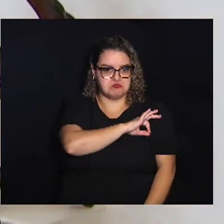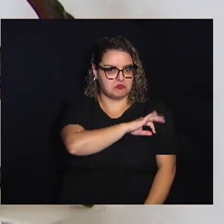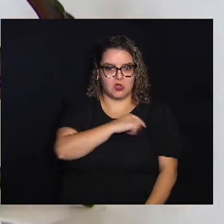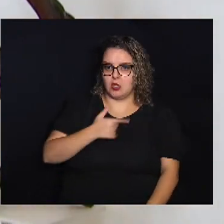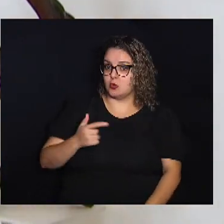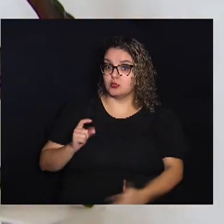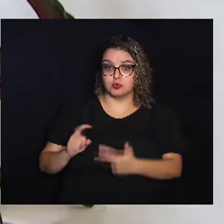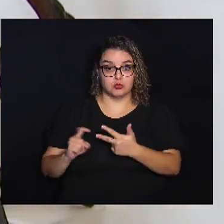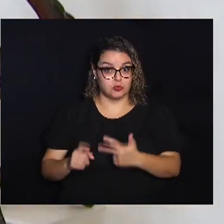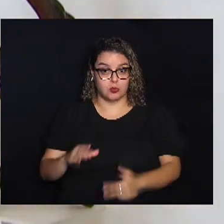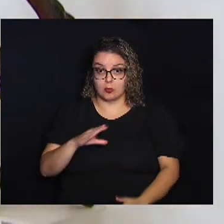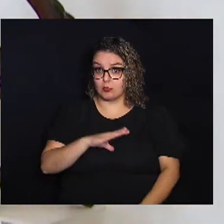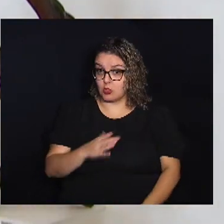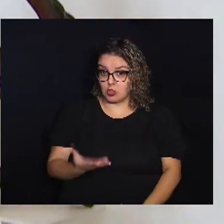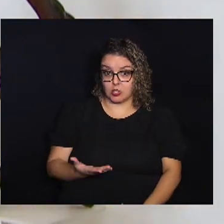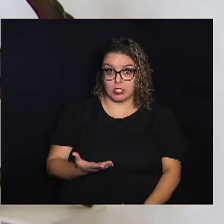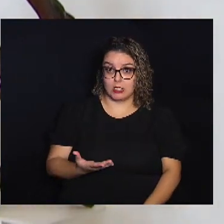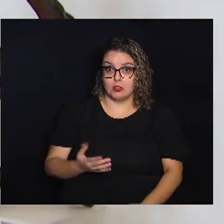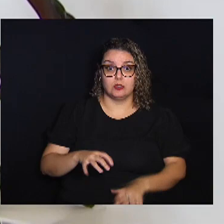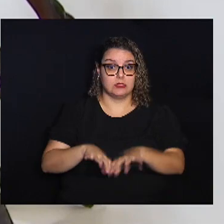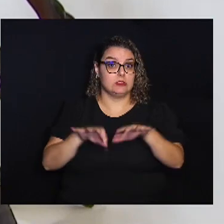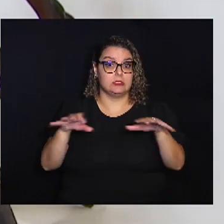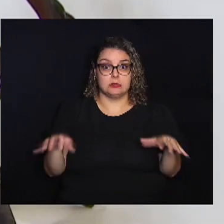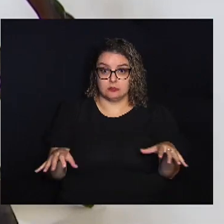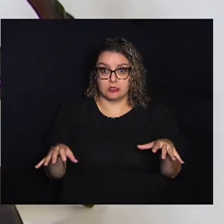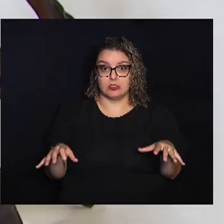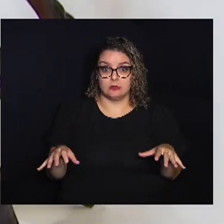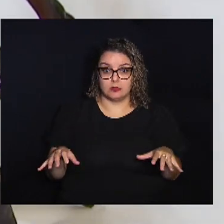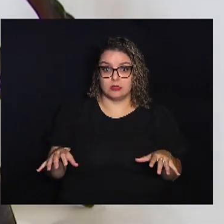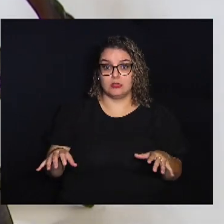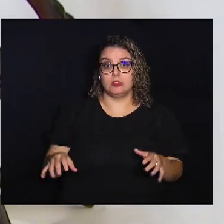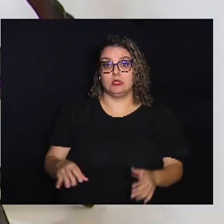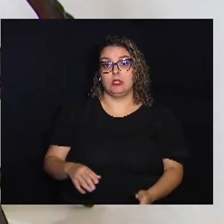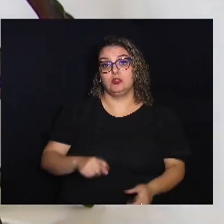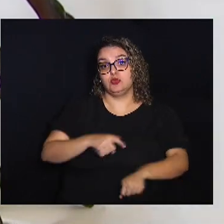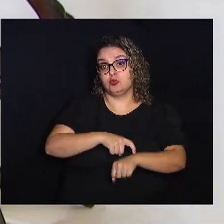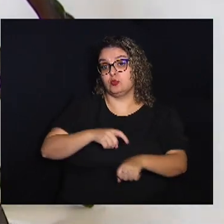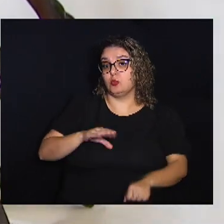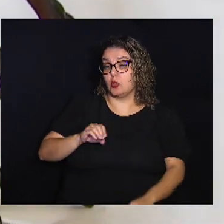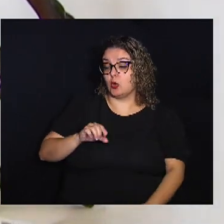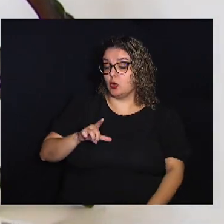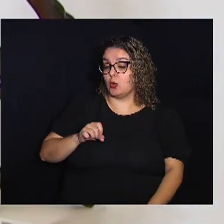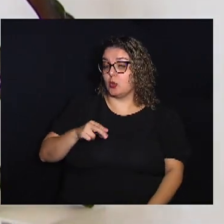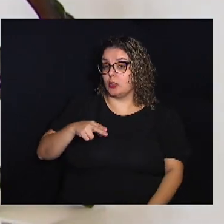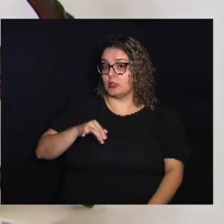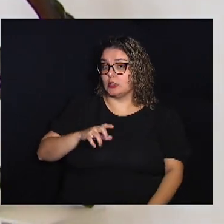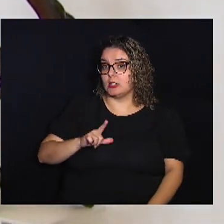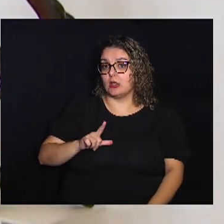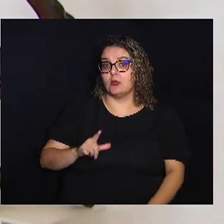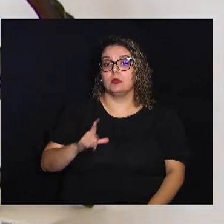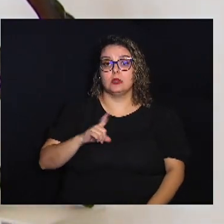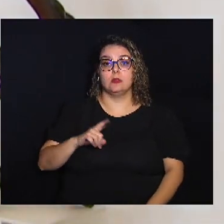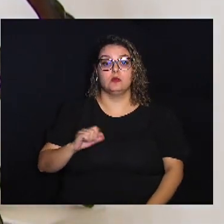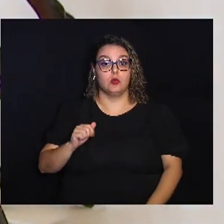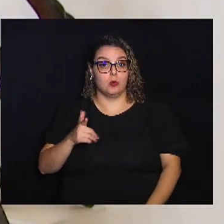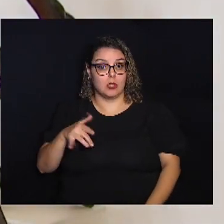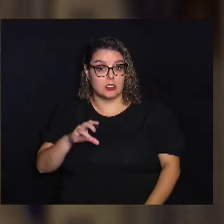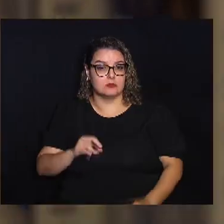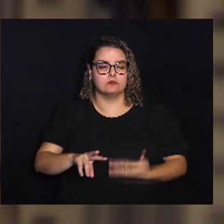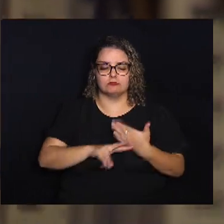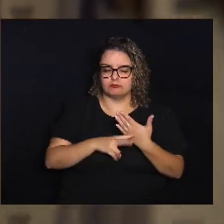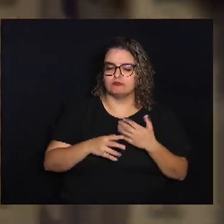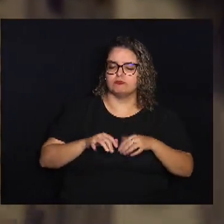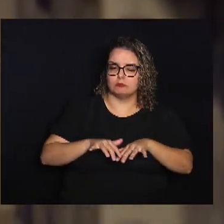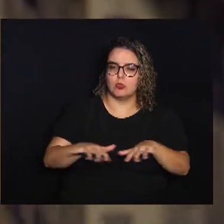executivo Municipal Separado Então desde o período colonial Nós temos este acervo Que reflete